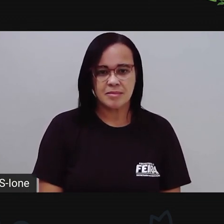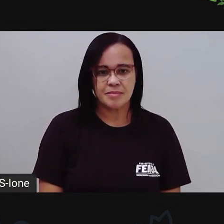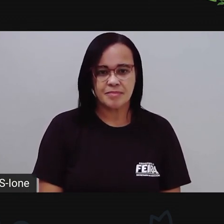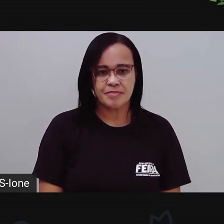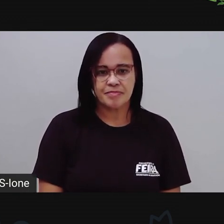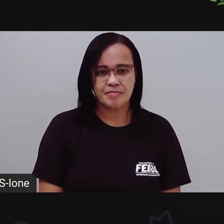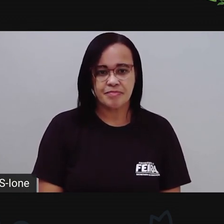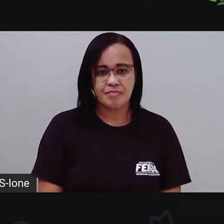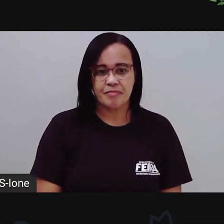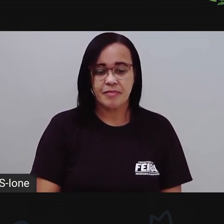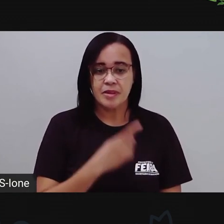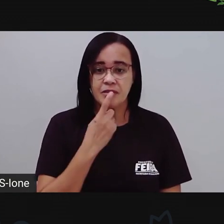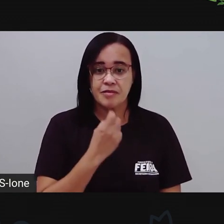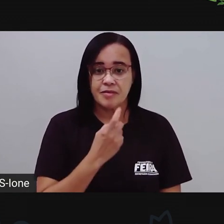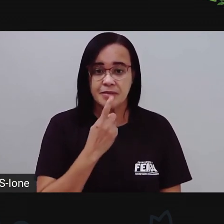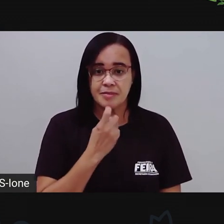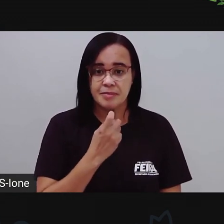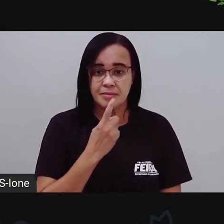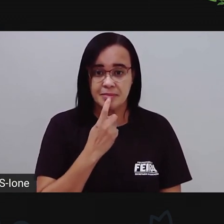Com o azul.